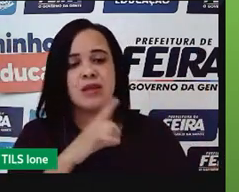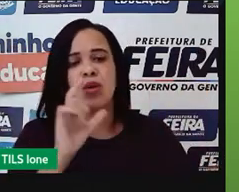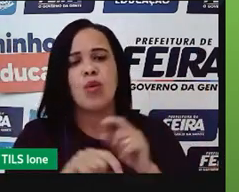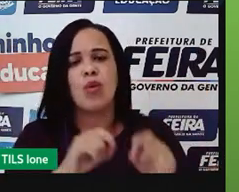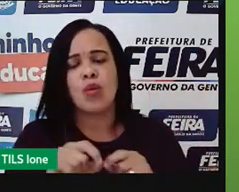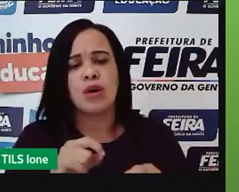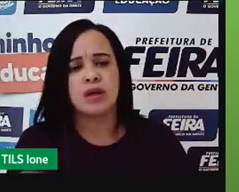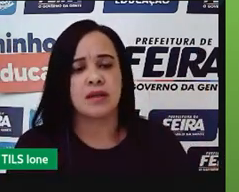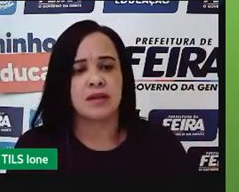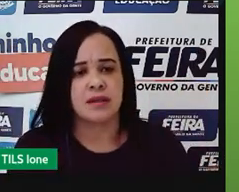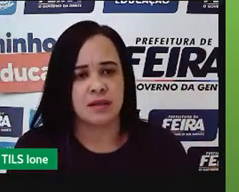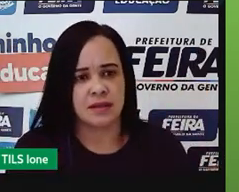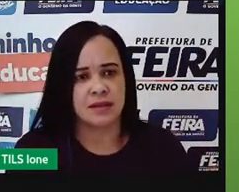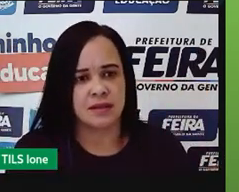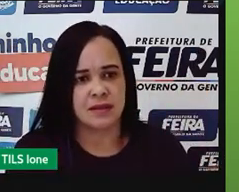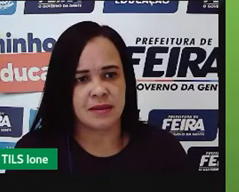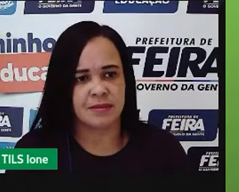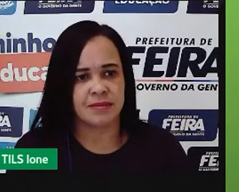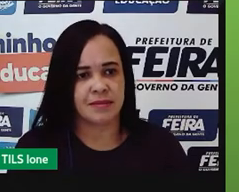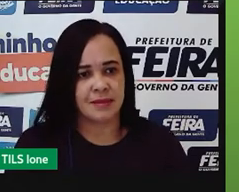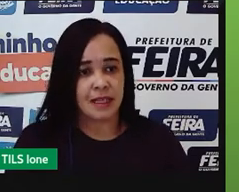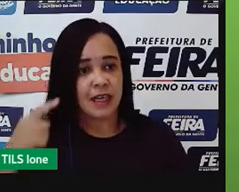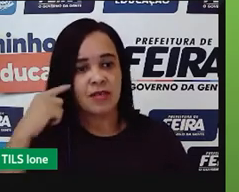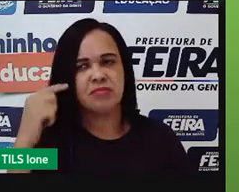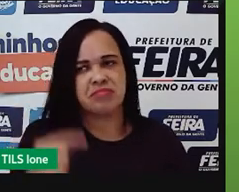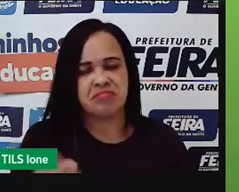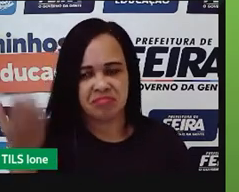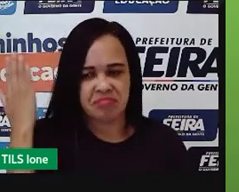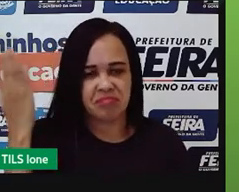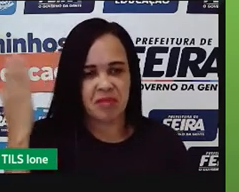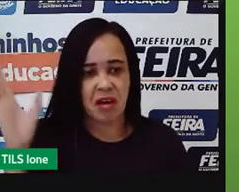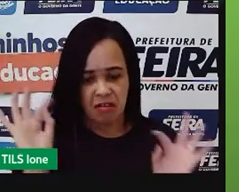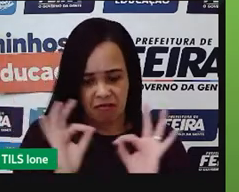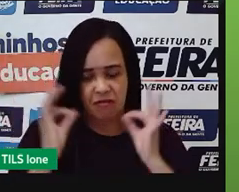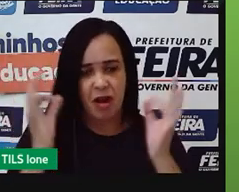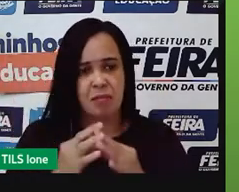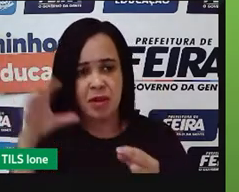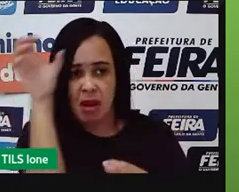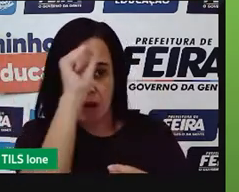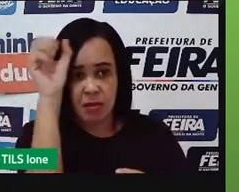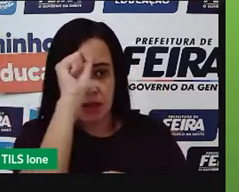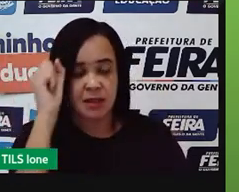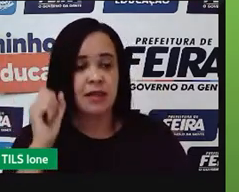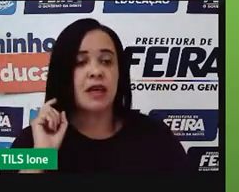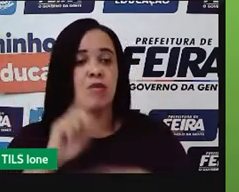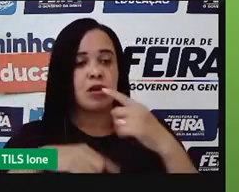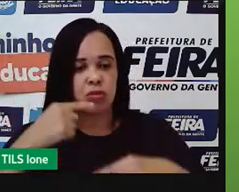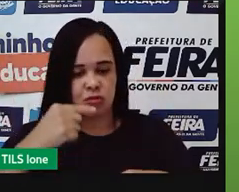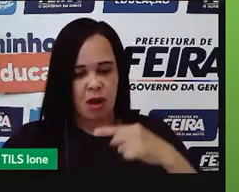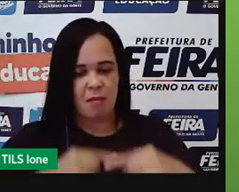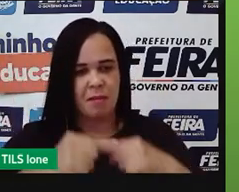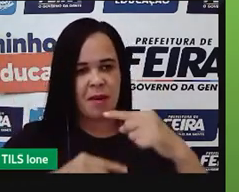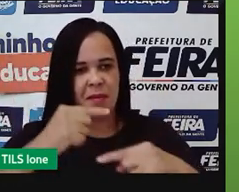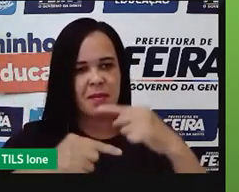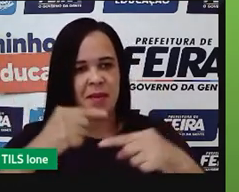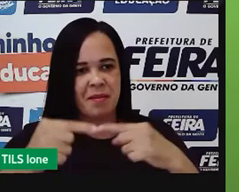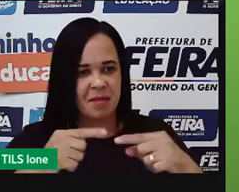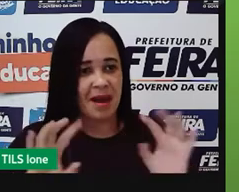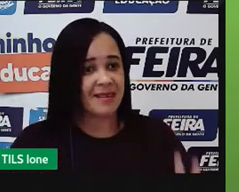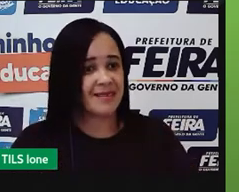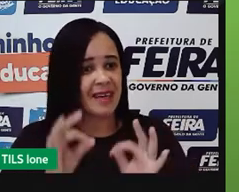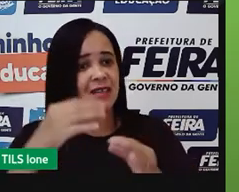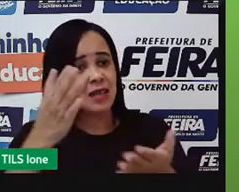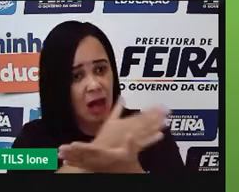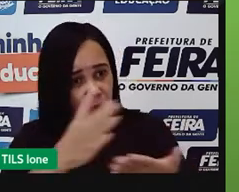fazendo de acordo com o você já aprendeu com o seu pai, você já aprendeu com os seus antepassados e vai agregando com algumas novas técnicas que você veio